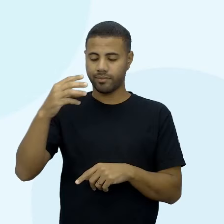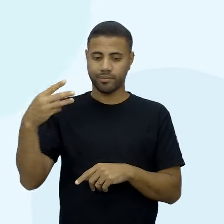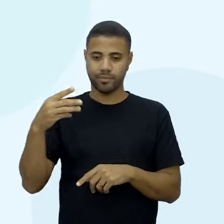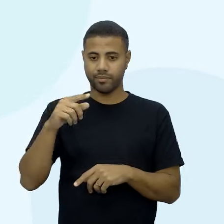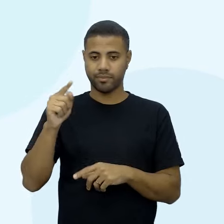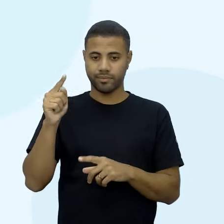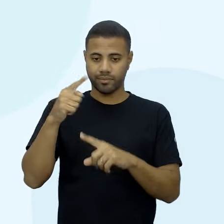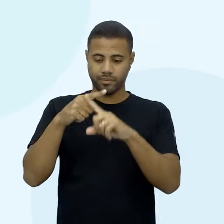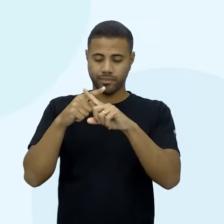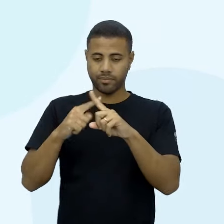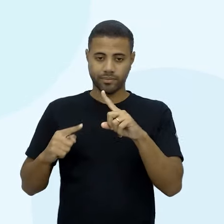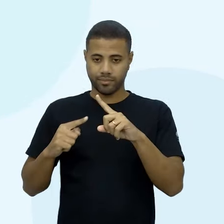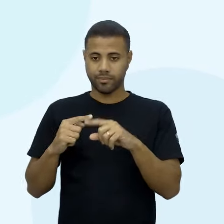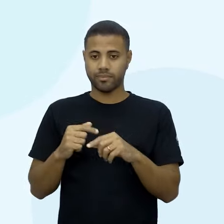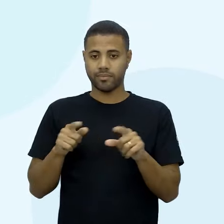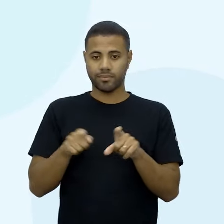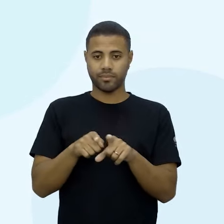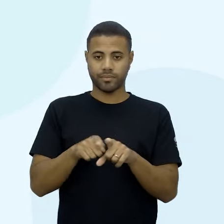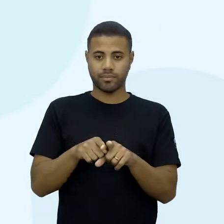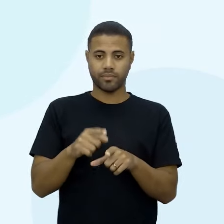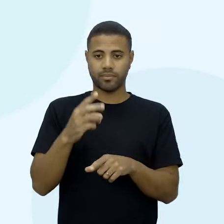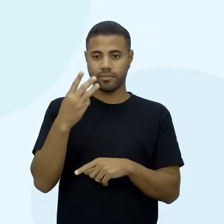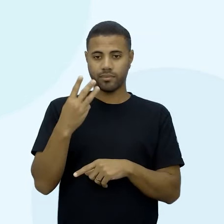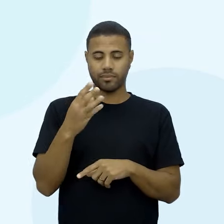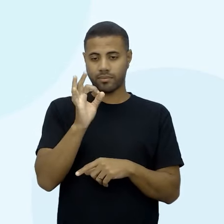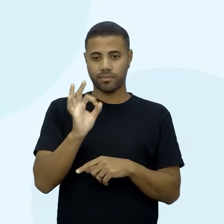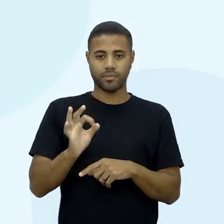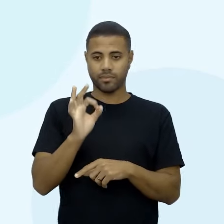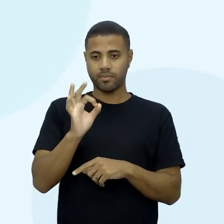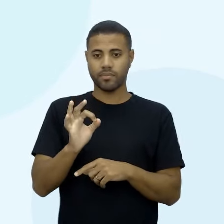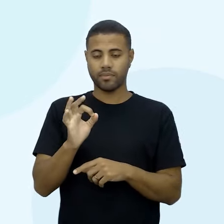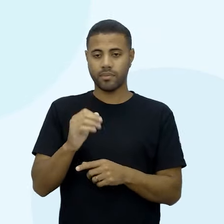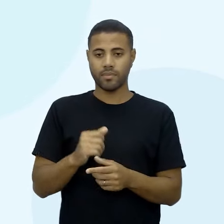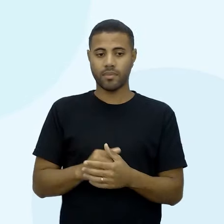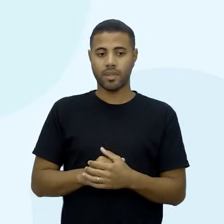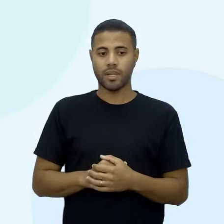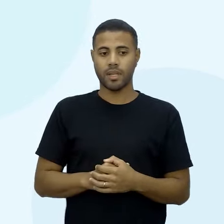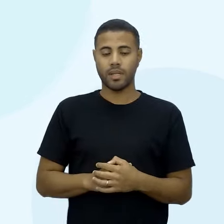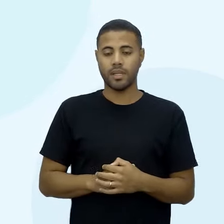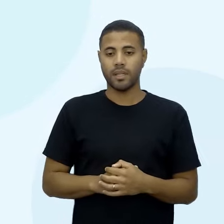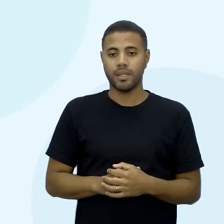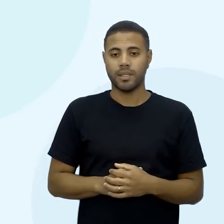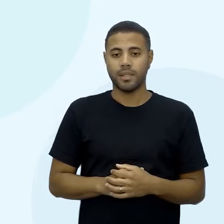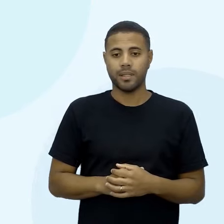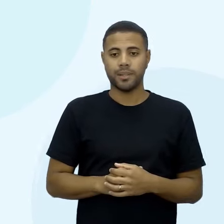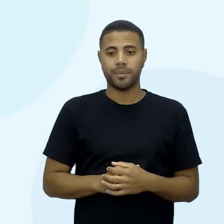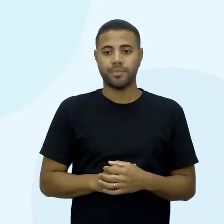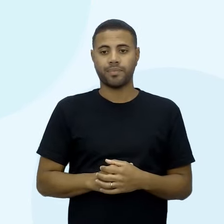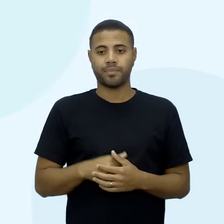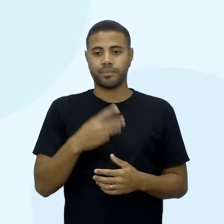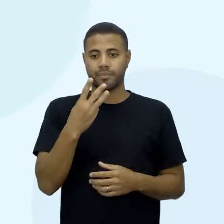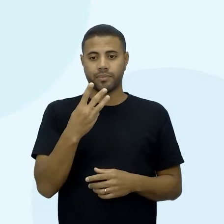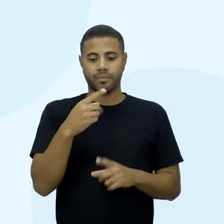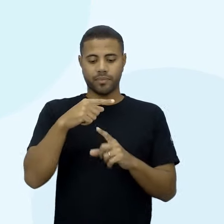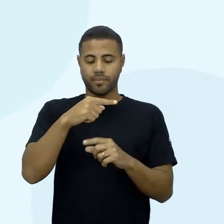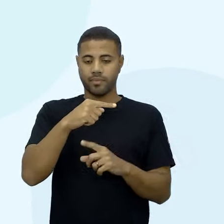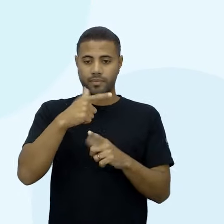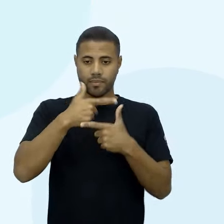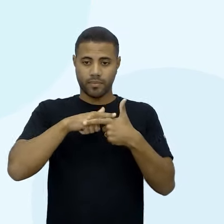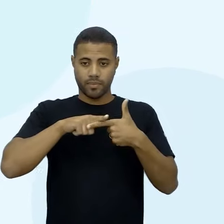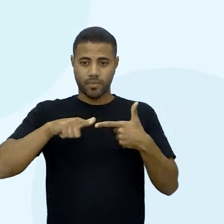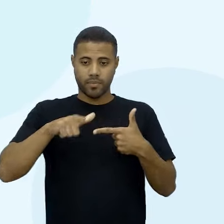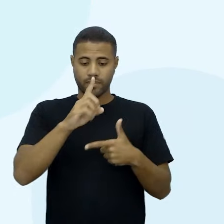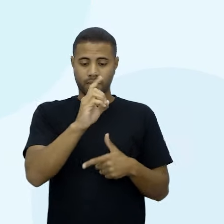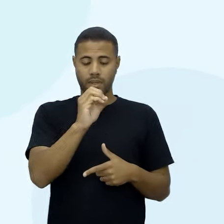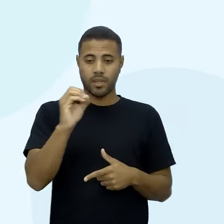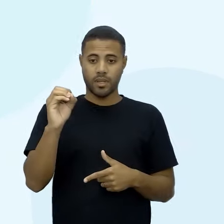a forma decimal, ou seja, 3%. Estamos falando de 3 dividido por 100, não